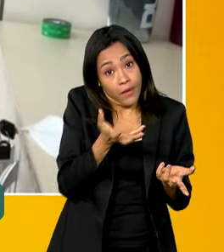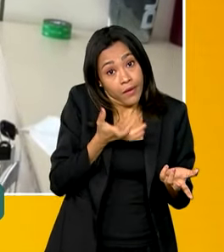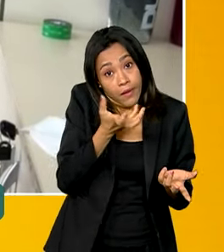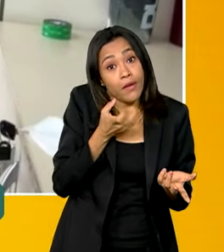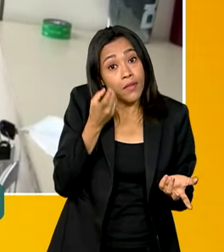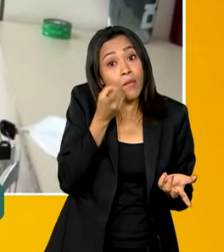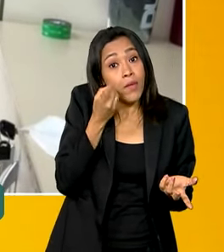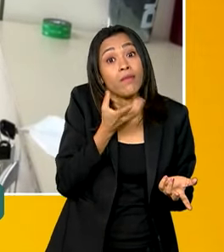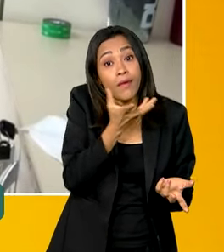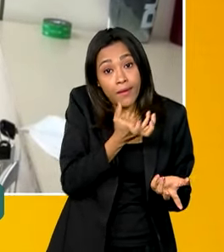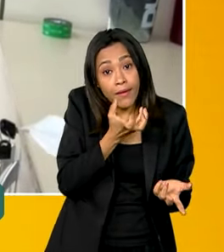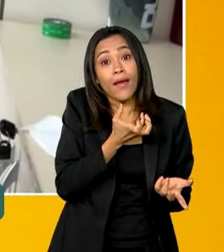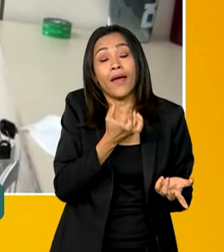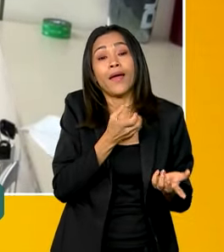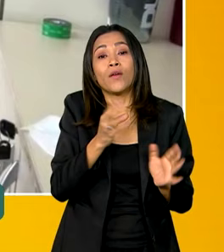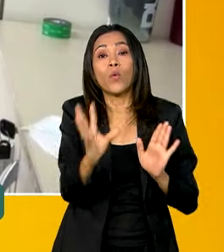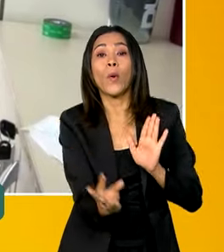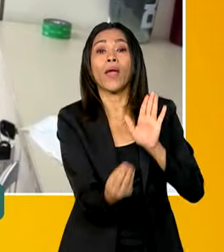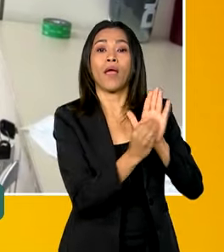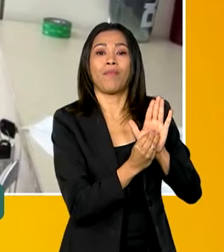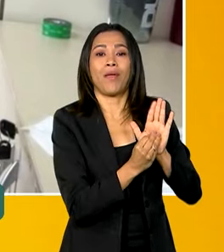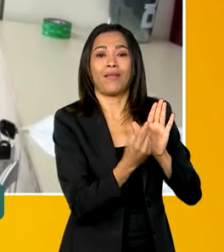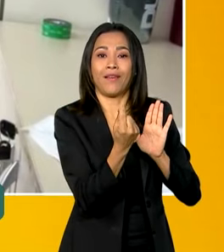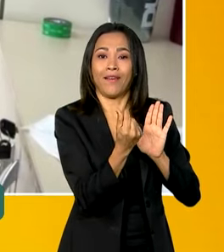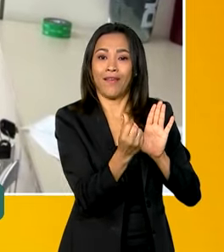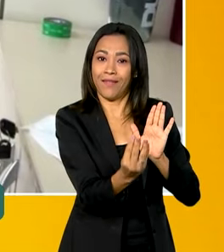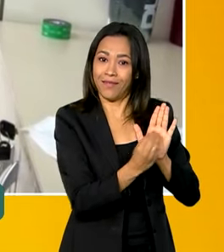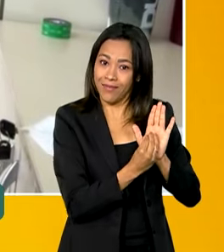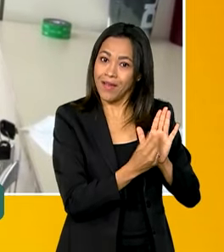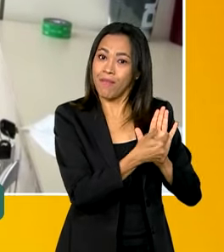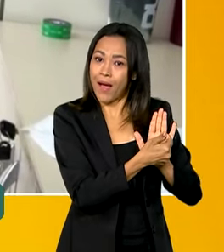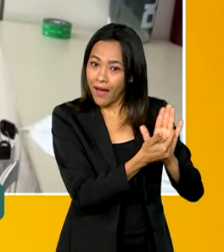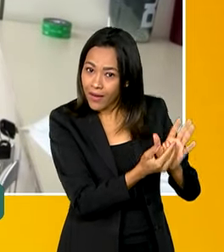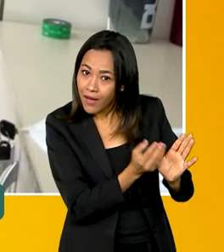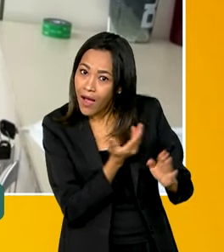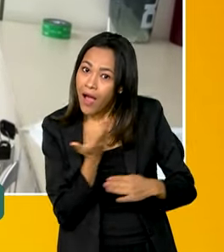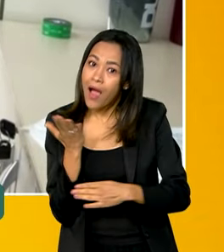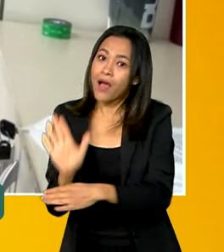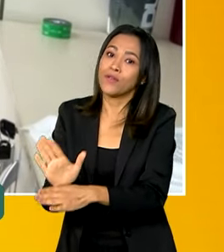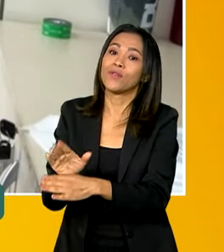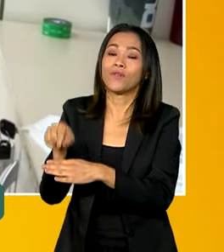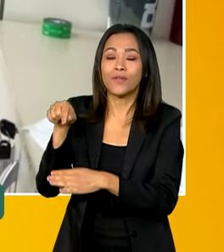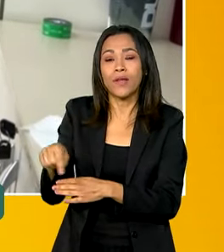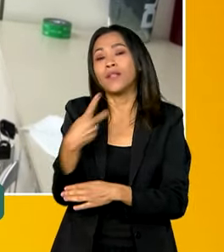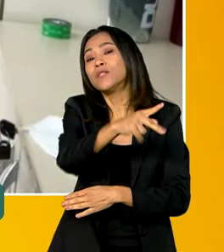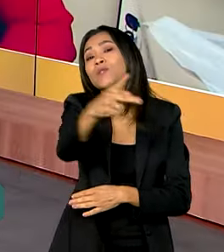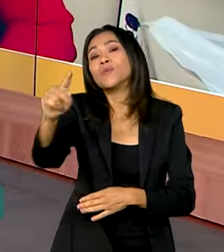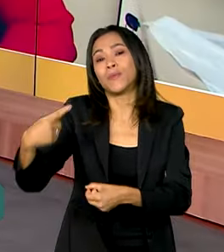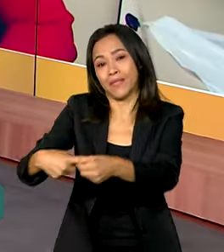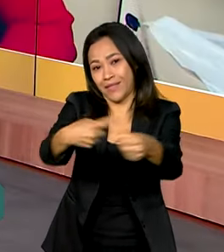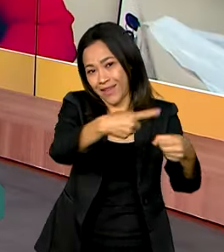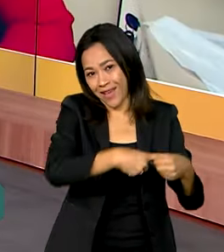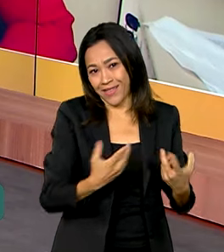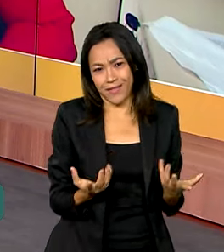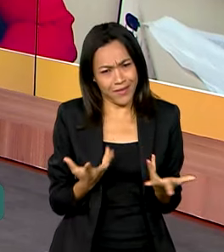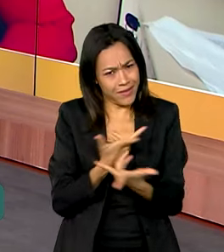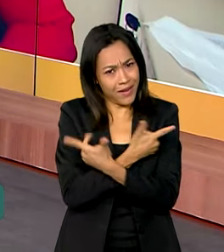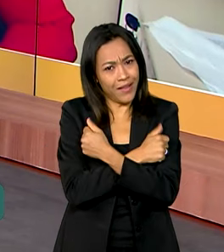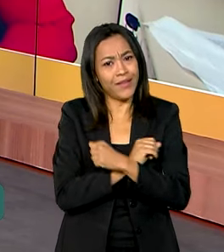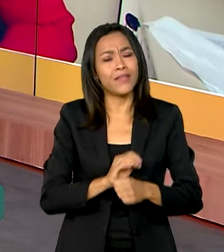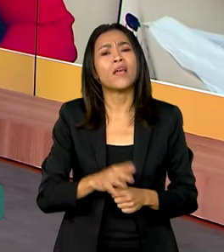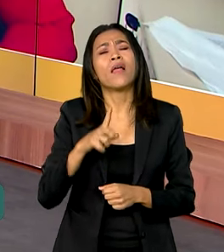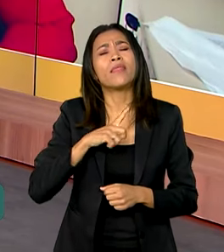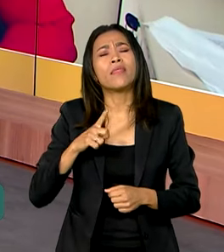através de emendas parlamentares para que a gente consiga concretizar os PADFs nas suas cidades. Excelente! Algum